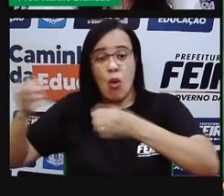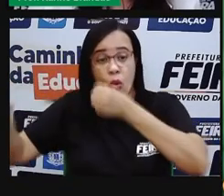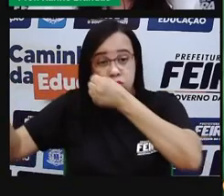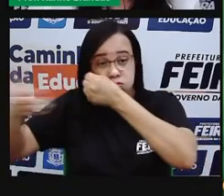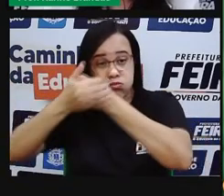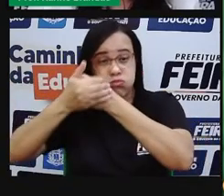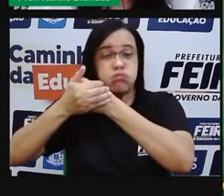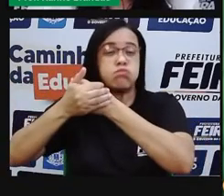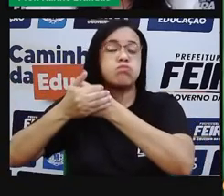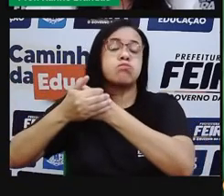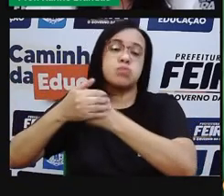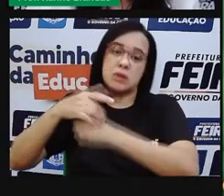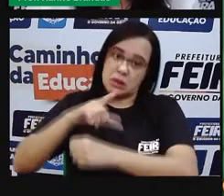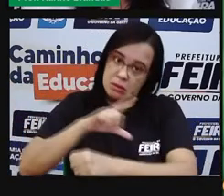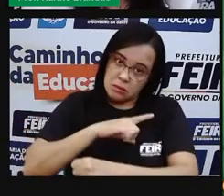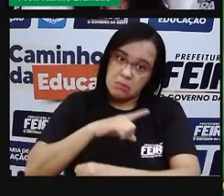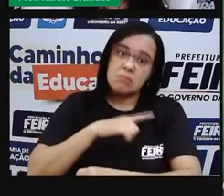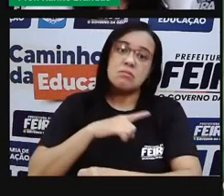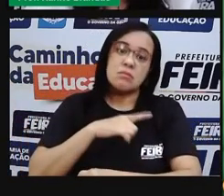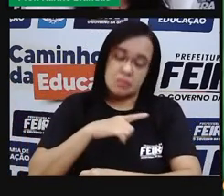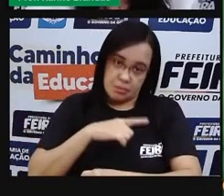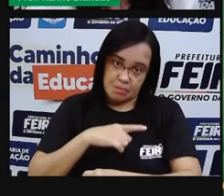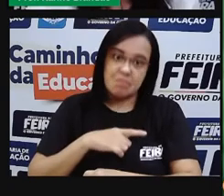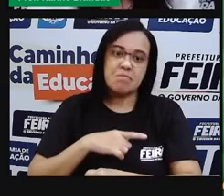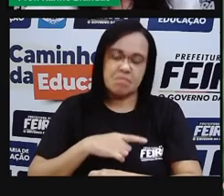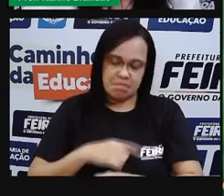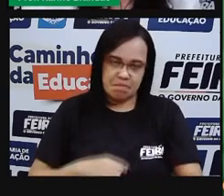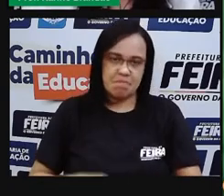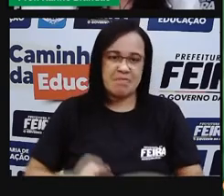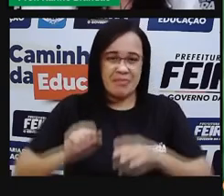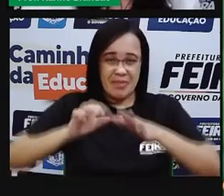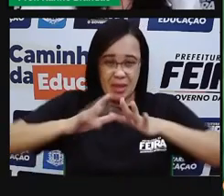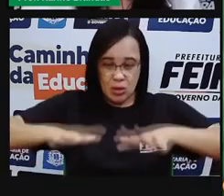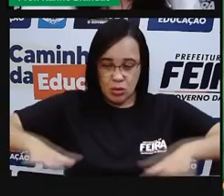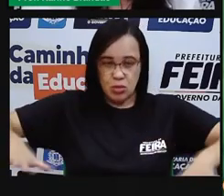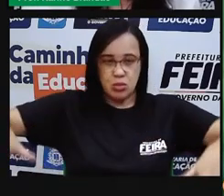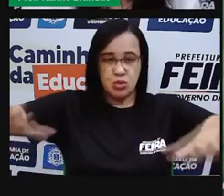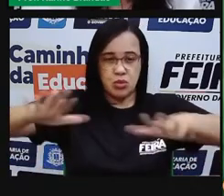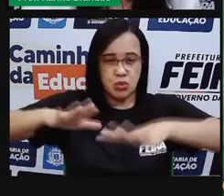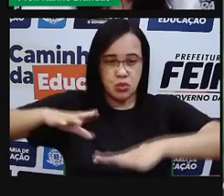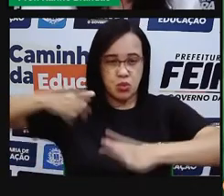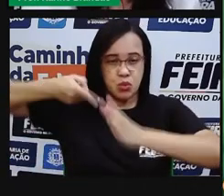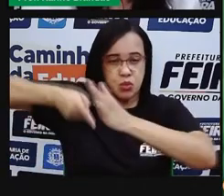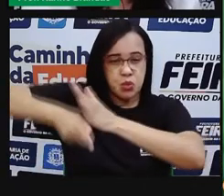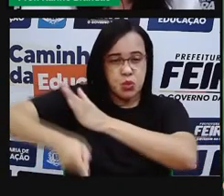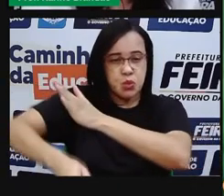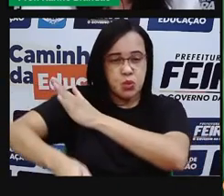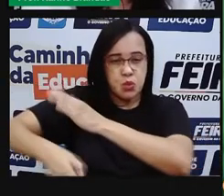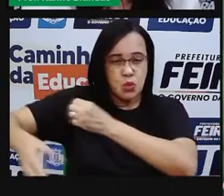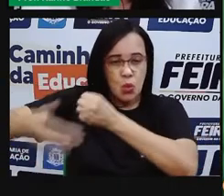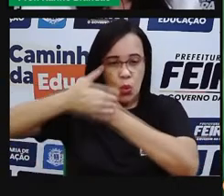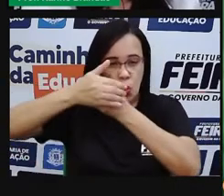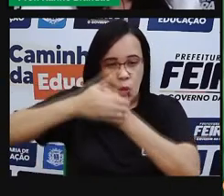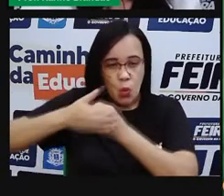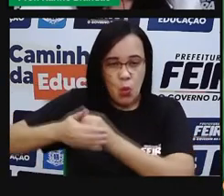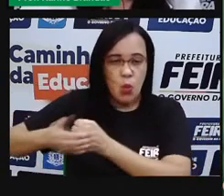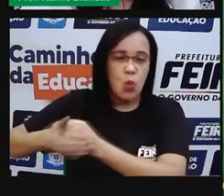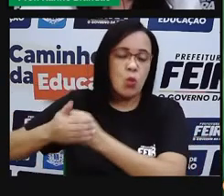que vai estar nos nossos lençóis freáticos, né? E esses 4%, então,